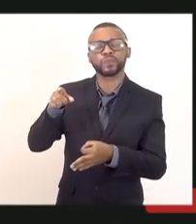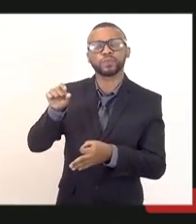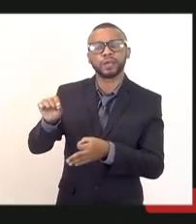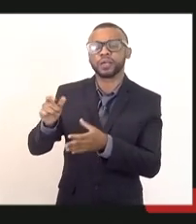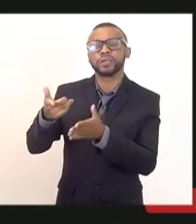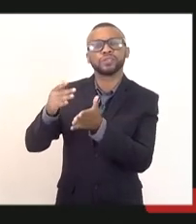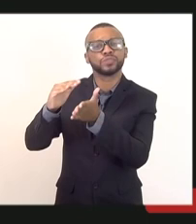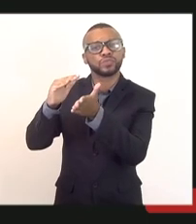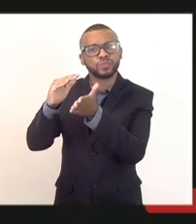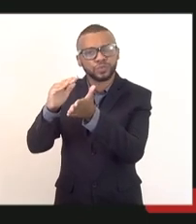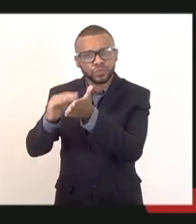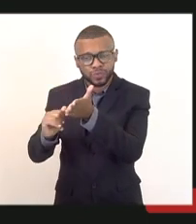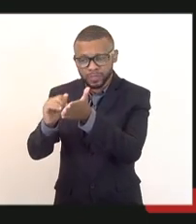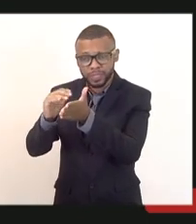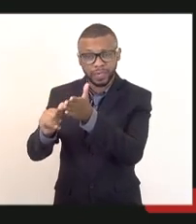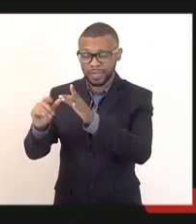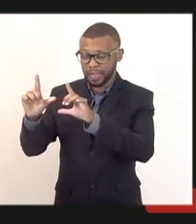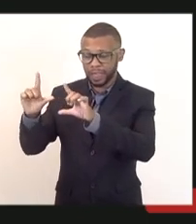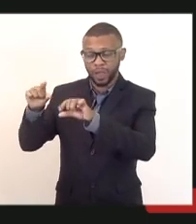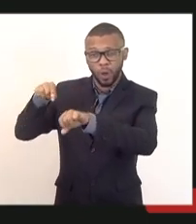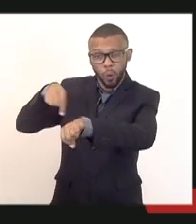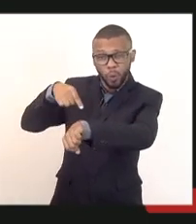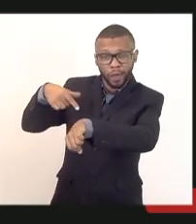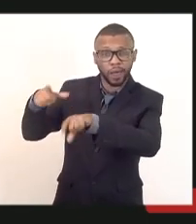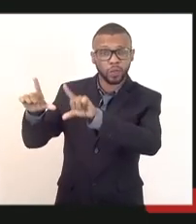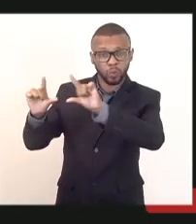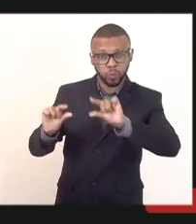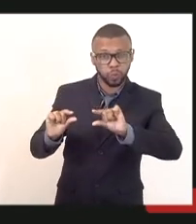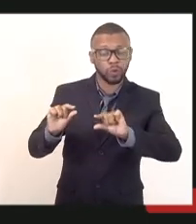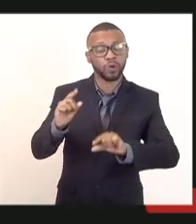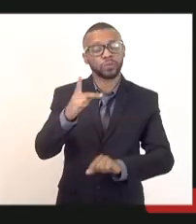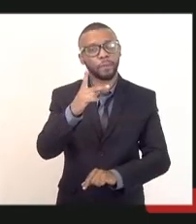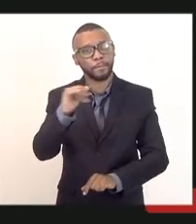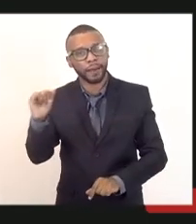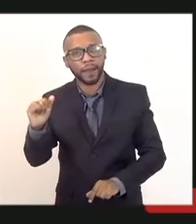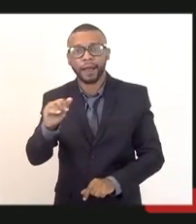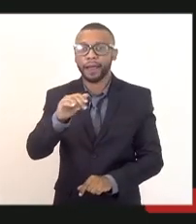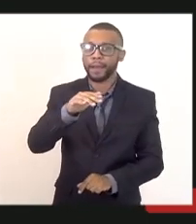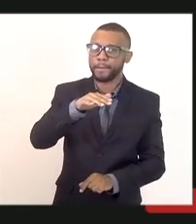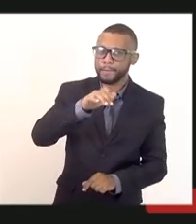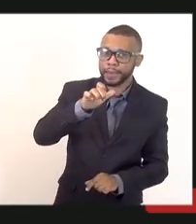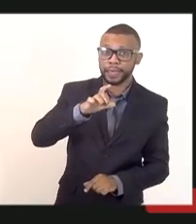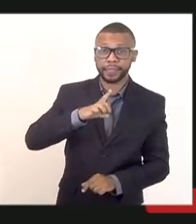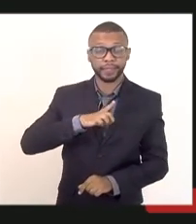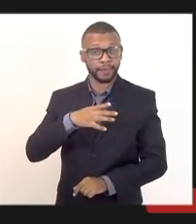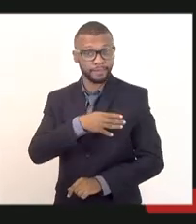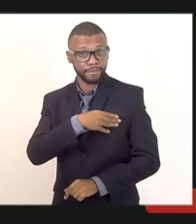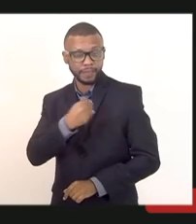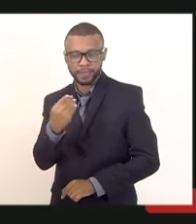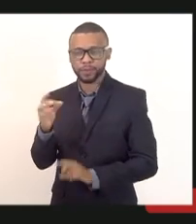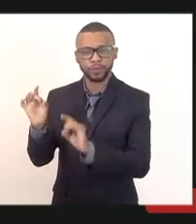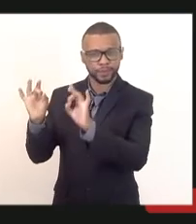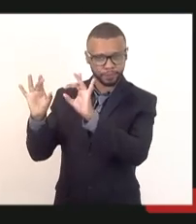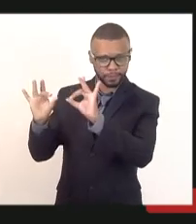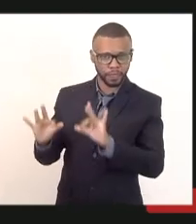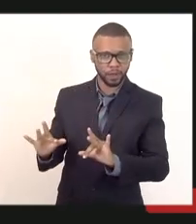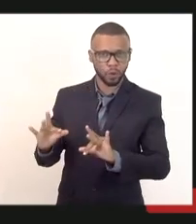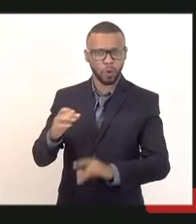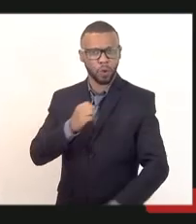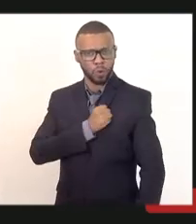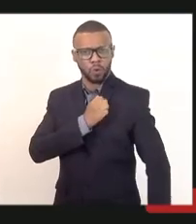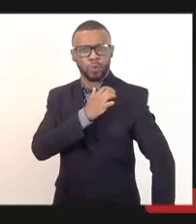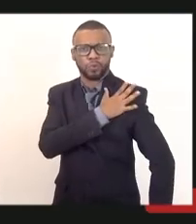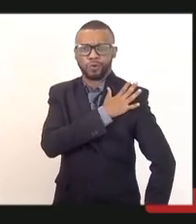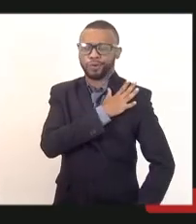tirar o horário reduzido dos pais que têm filhos especiais, o coronel prontamente se colocou à disposição e foi para a